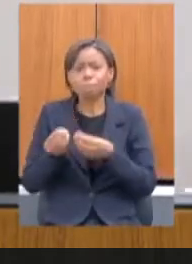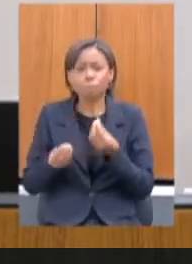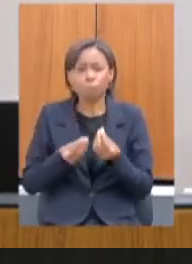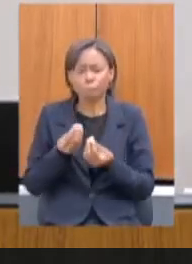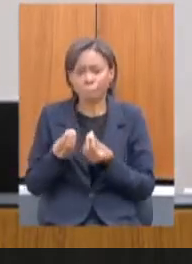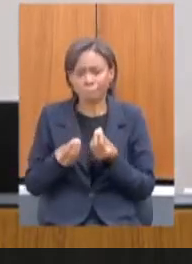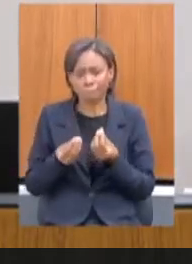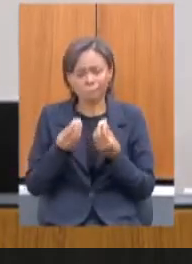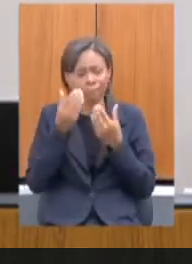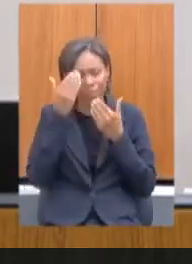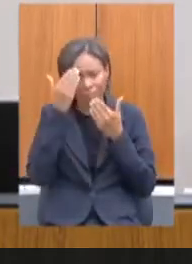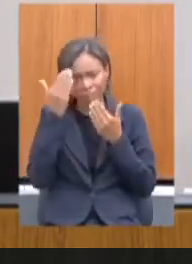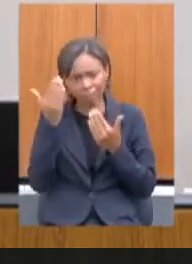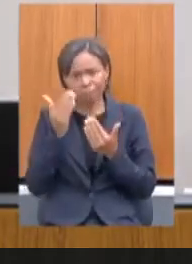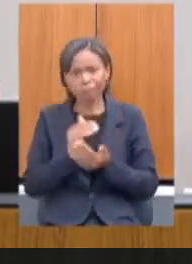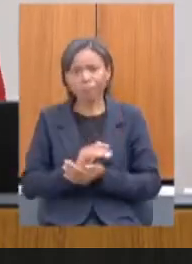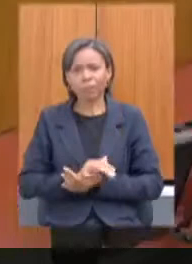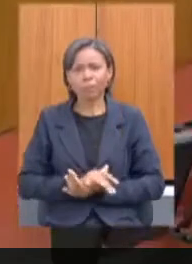Obrigada.